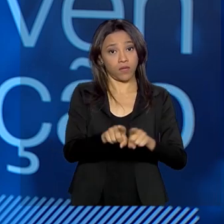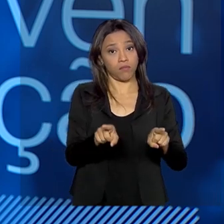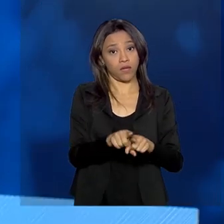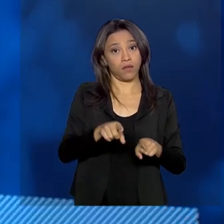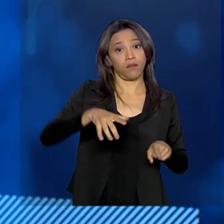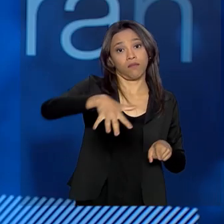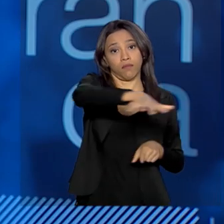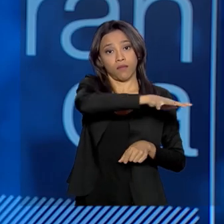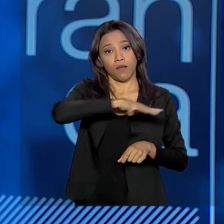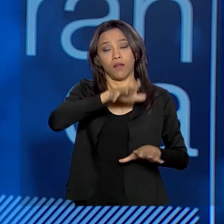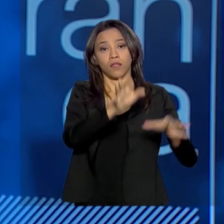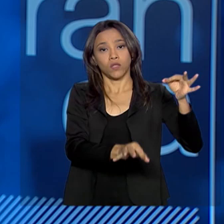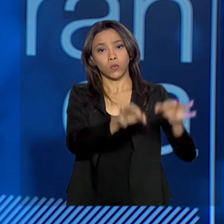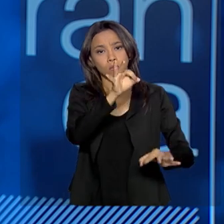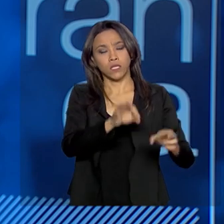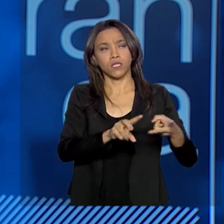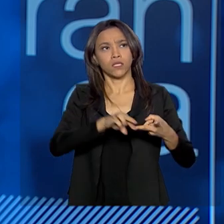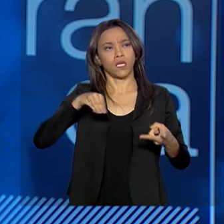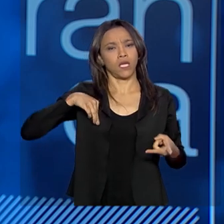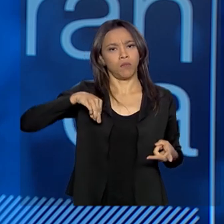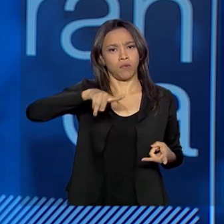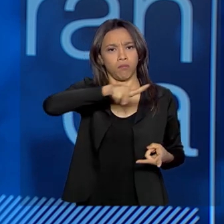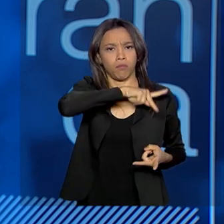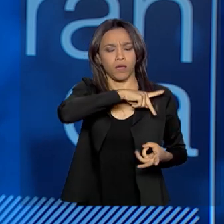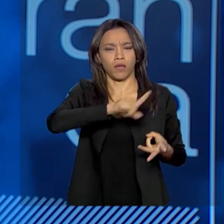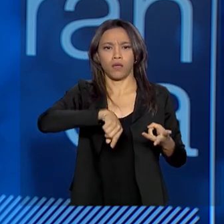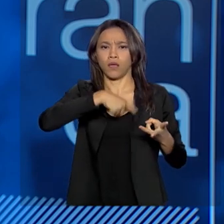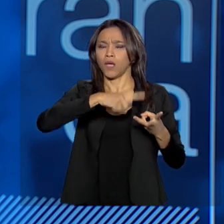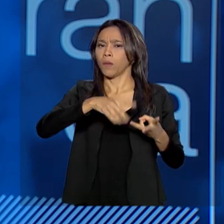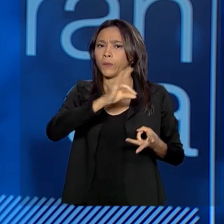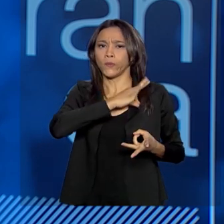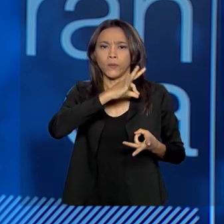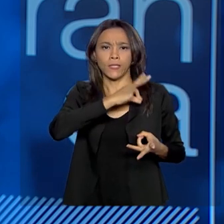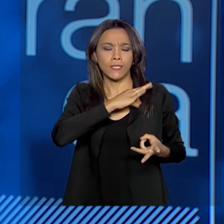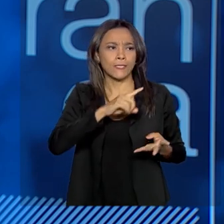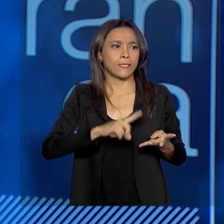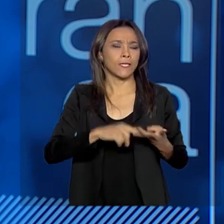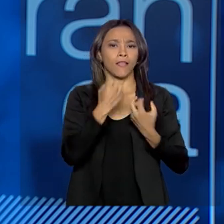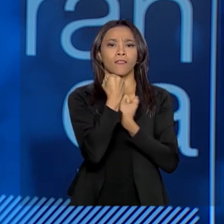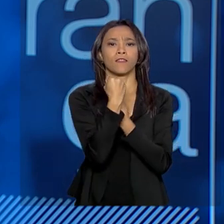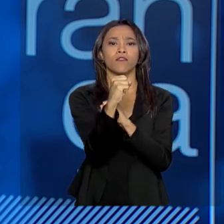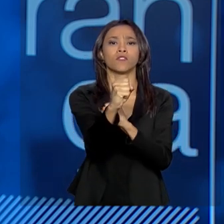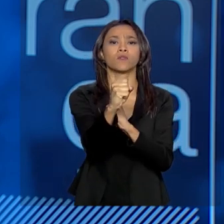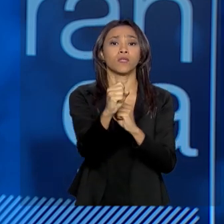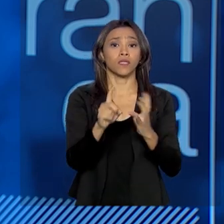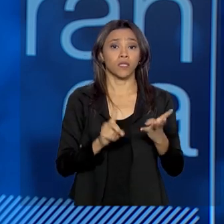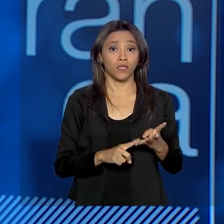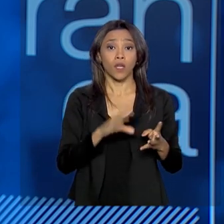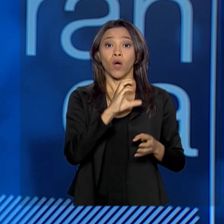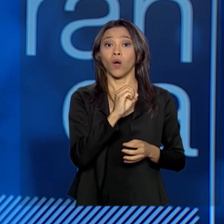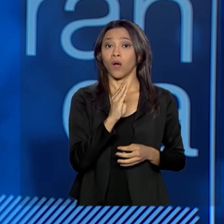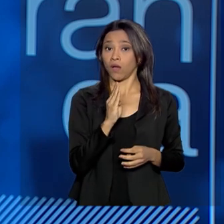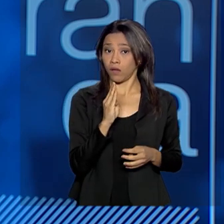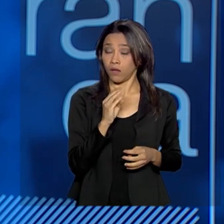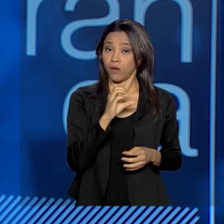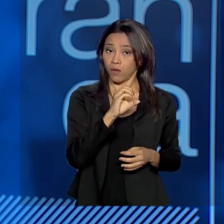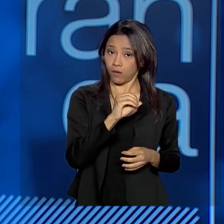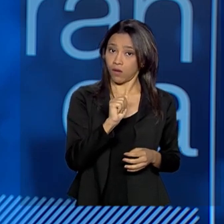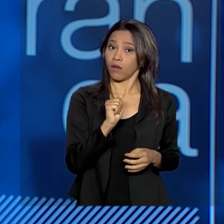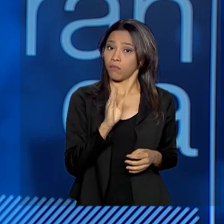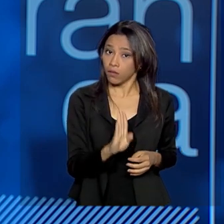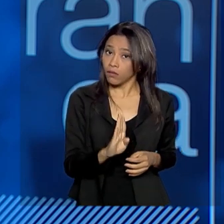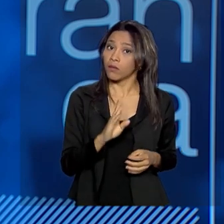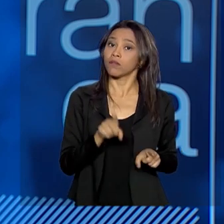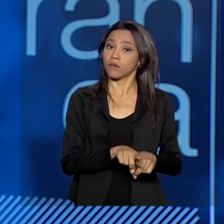justiça, Ministério Público, Polícia, Defensoria, Ordem dos Advogados do Brasil, para